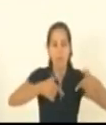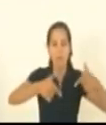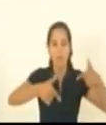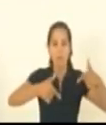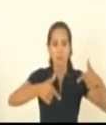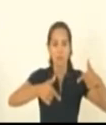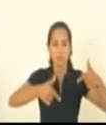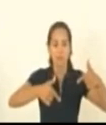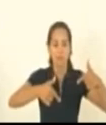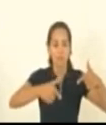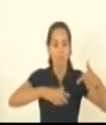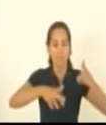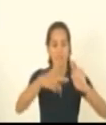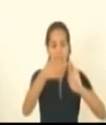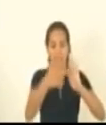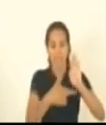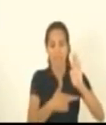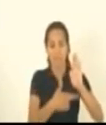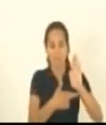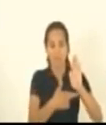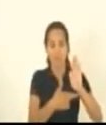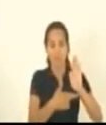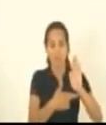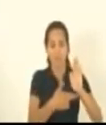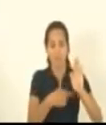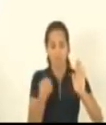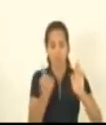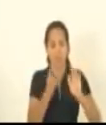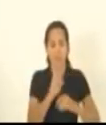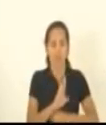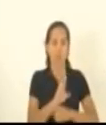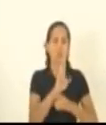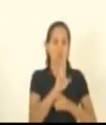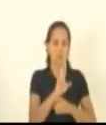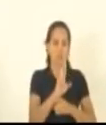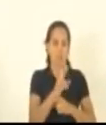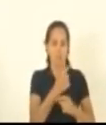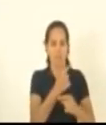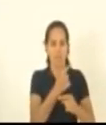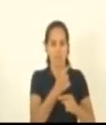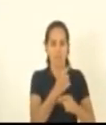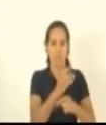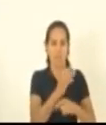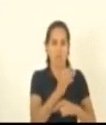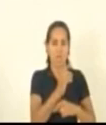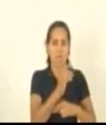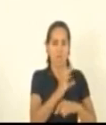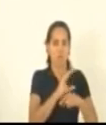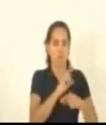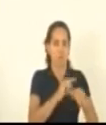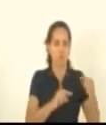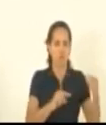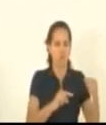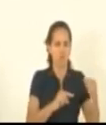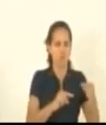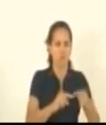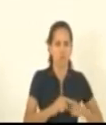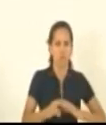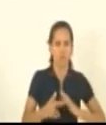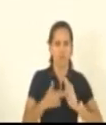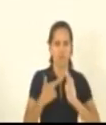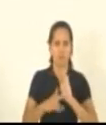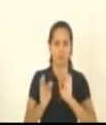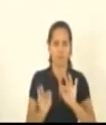nosso, da relatoria, feita pela nossa procuradoria, que é totalmente constitucional. Obrigado, presidente. Não por isso. Derrubada do veto.